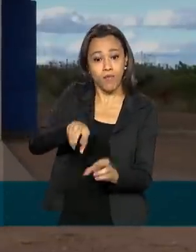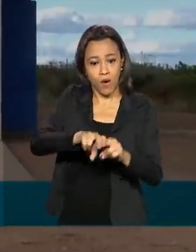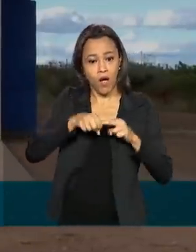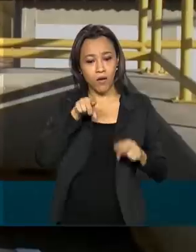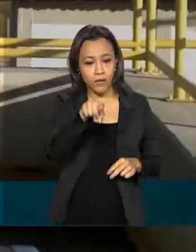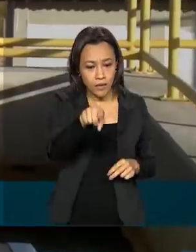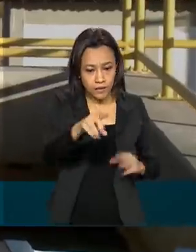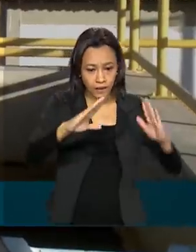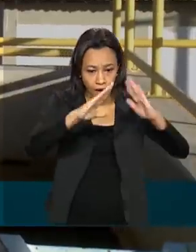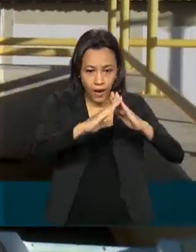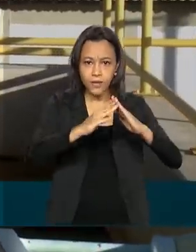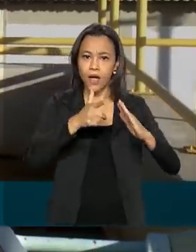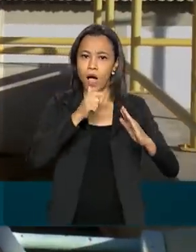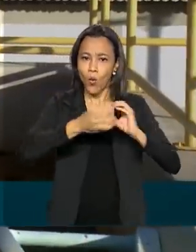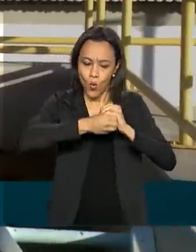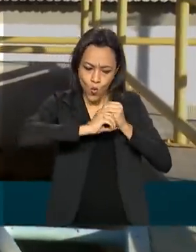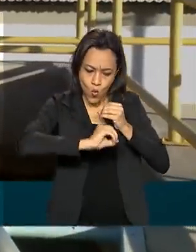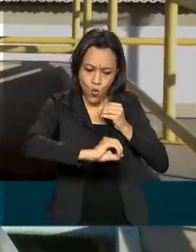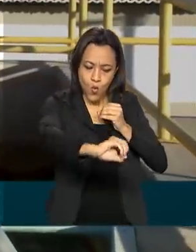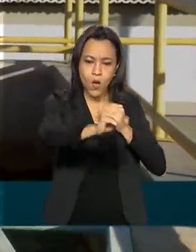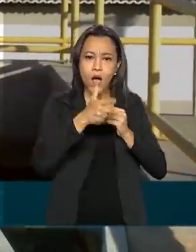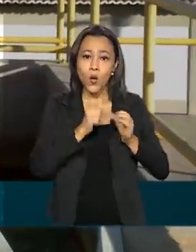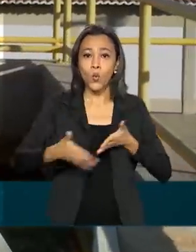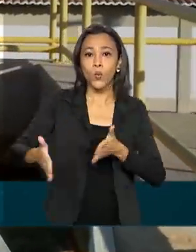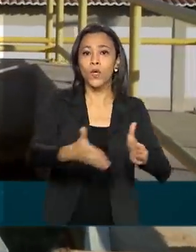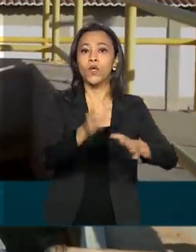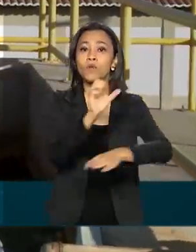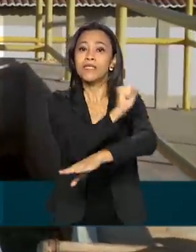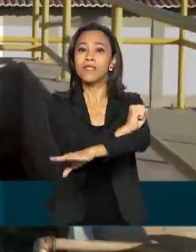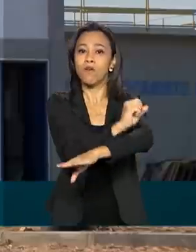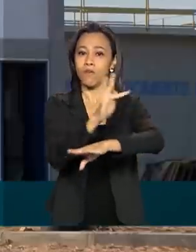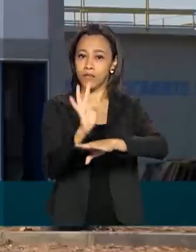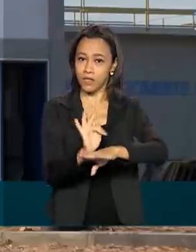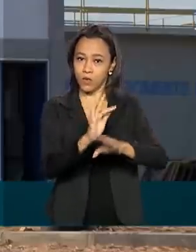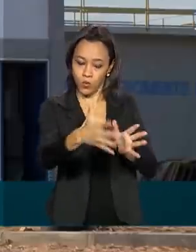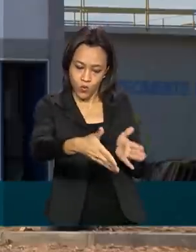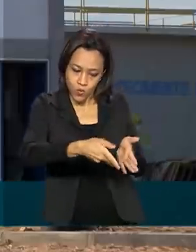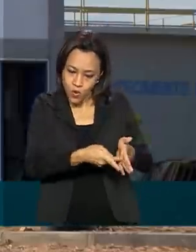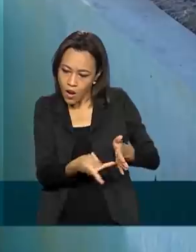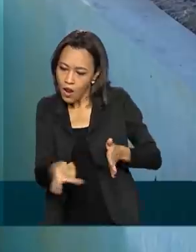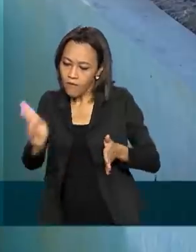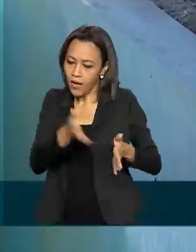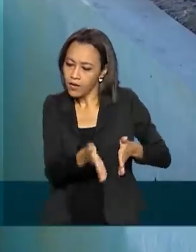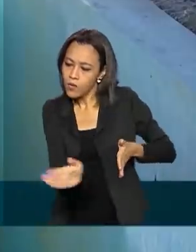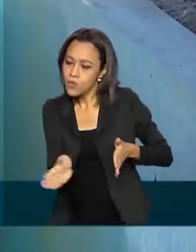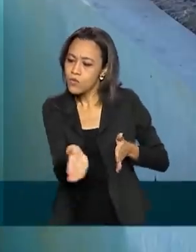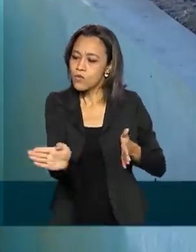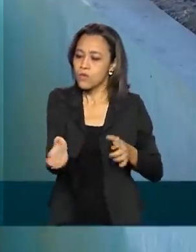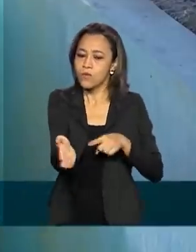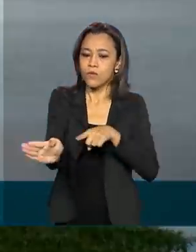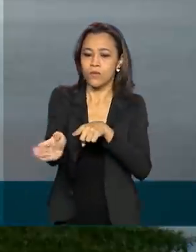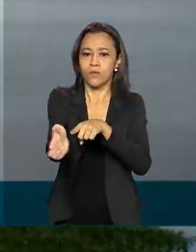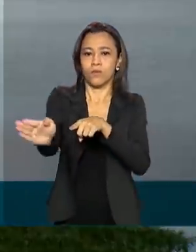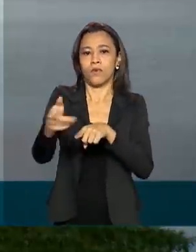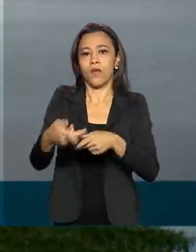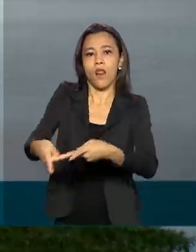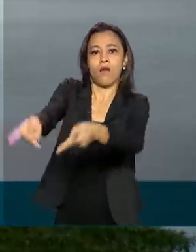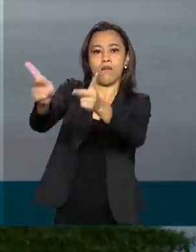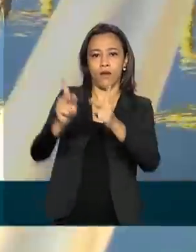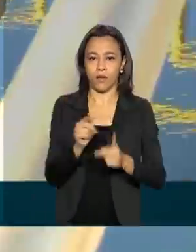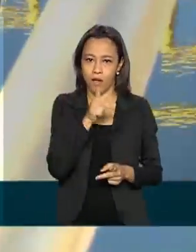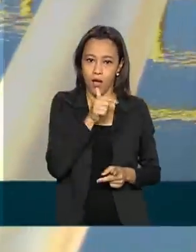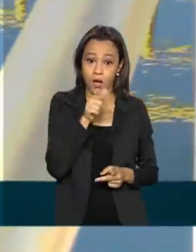de abastecimento que a água do rio São Francisco é captada, tratada e levada ao município. A